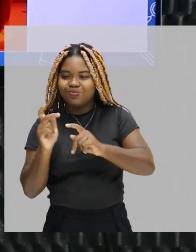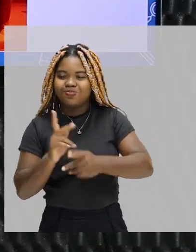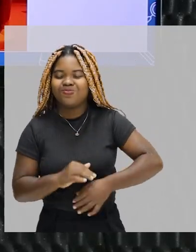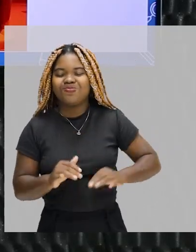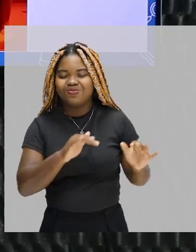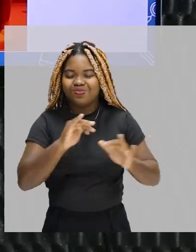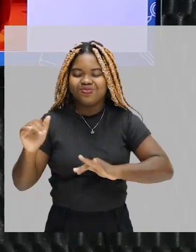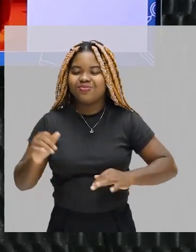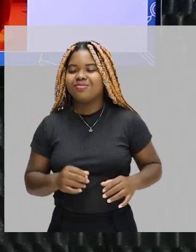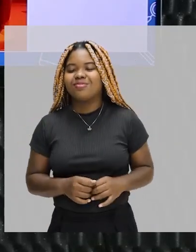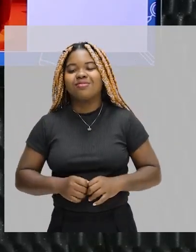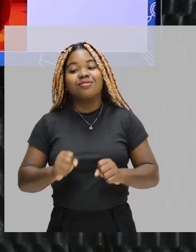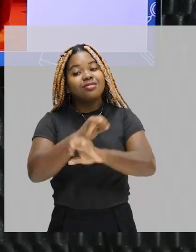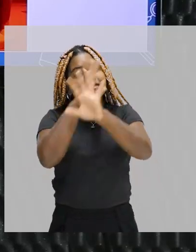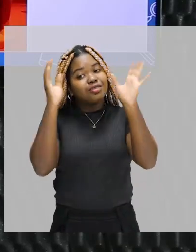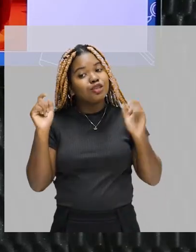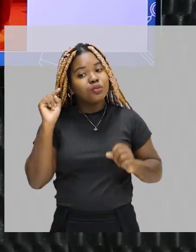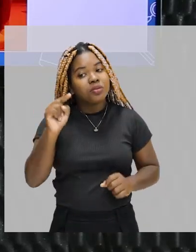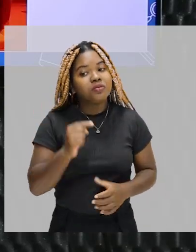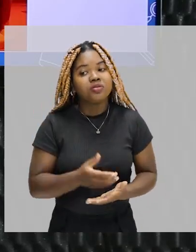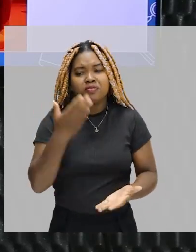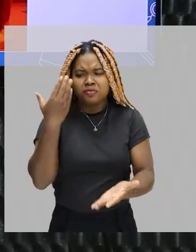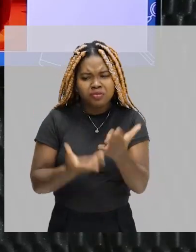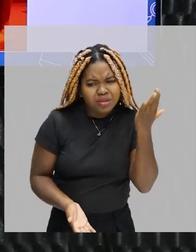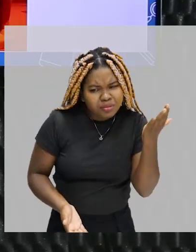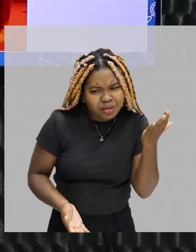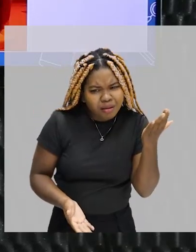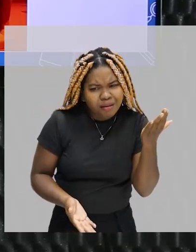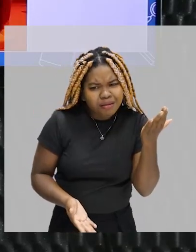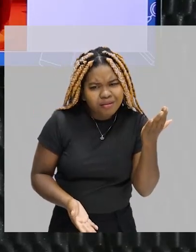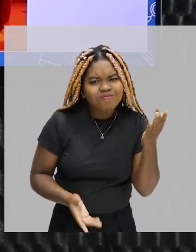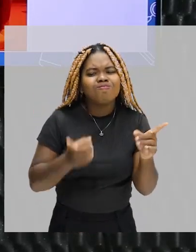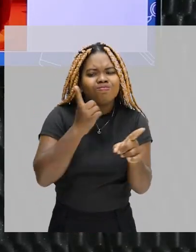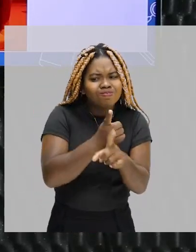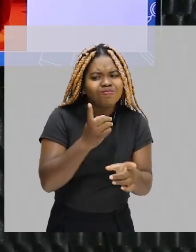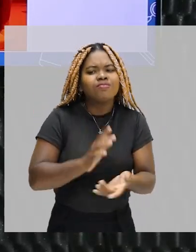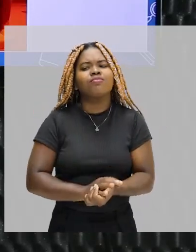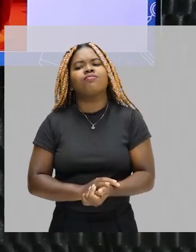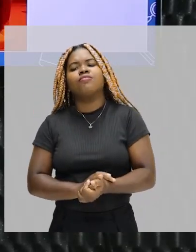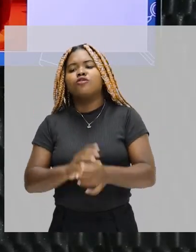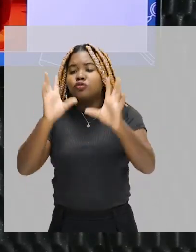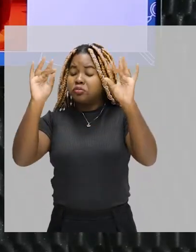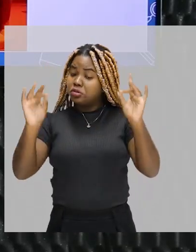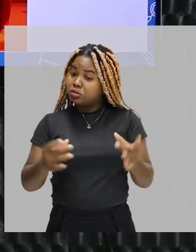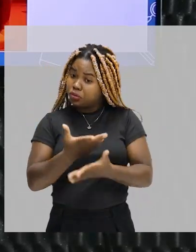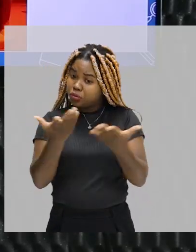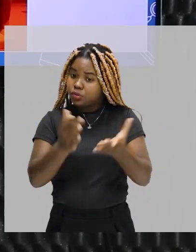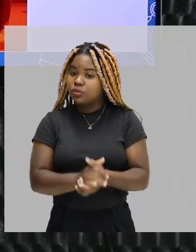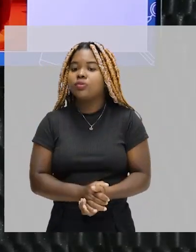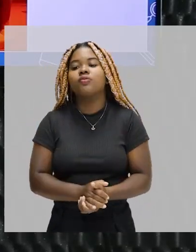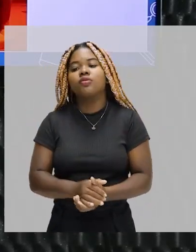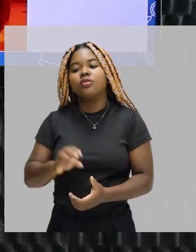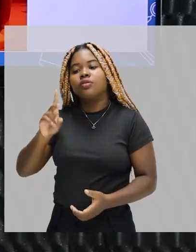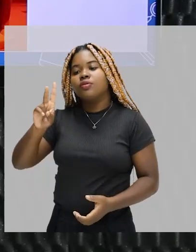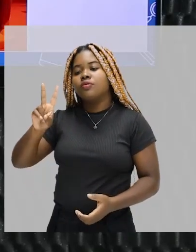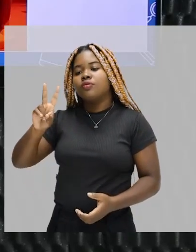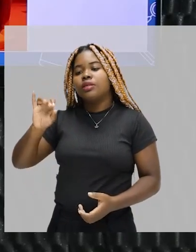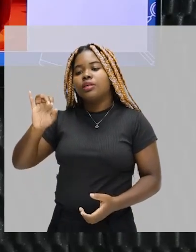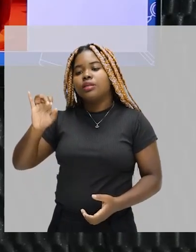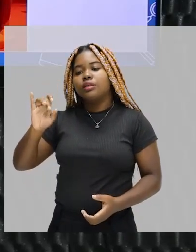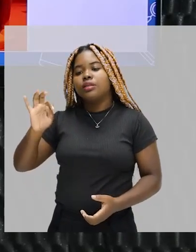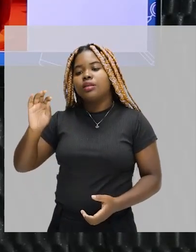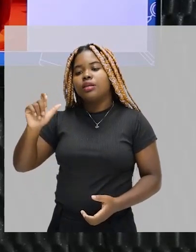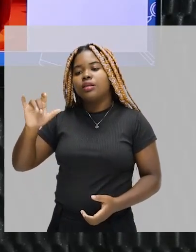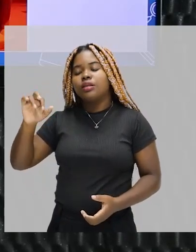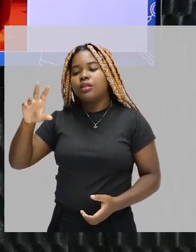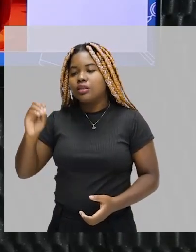E aí, só para deixar claro, para quem não assistiu, dá só uma pitada aqui. Mestre Vitalino é um artista popular, artista